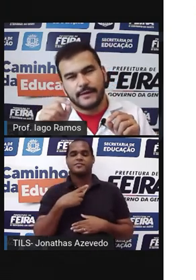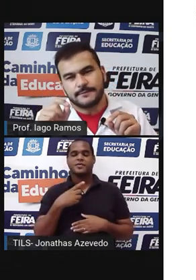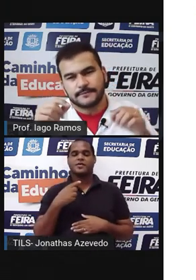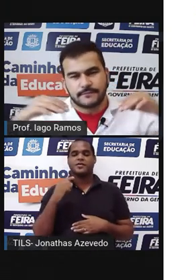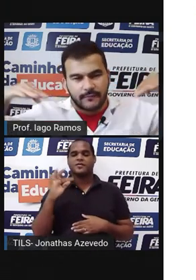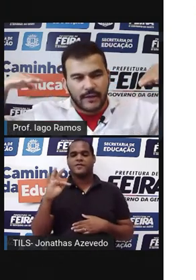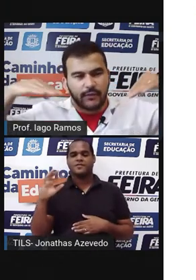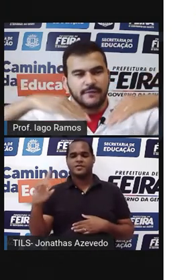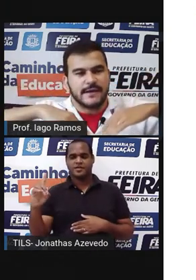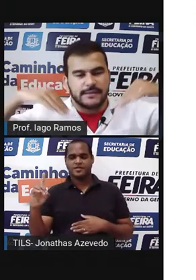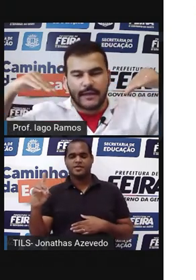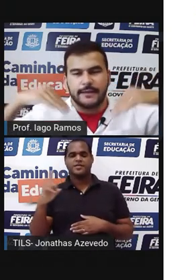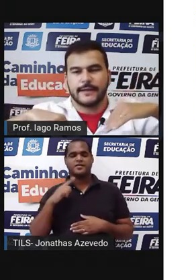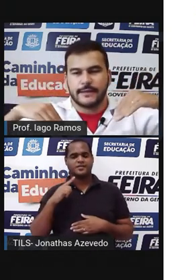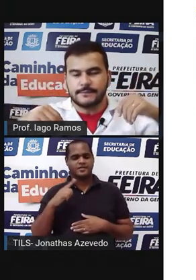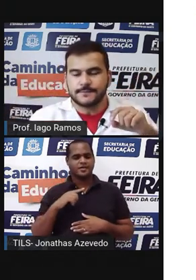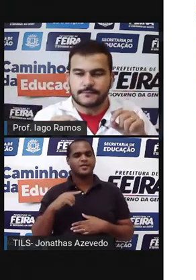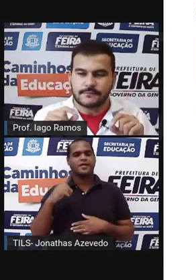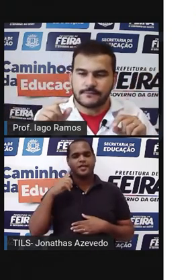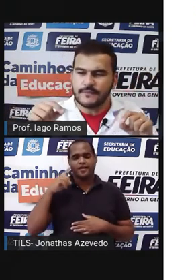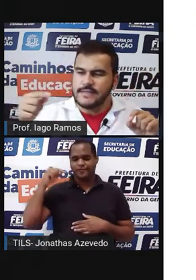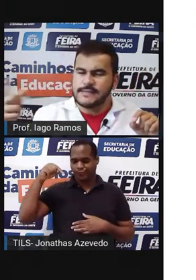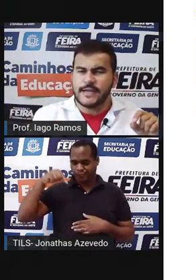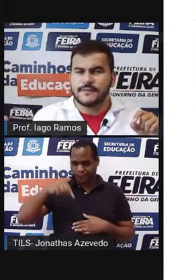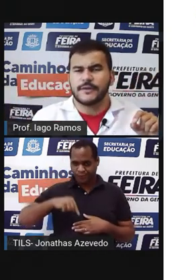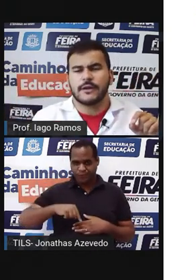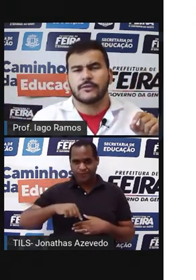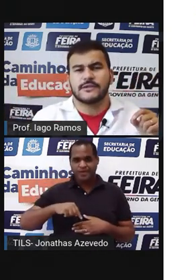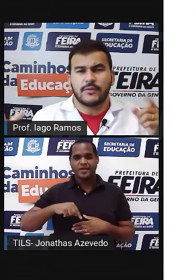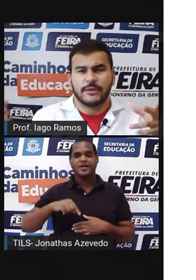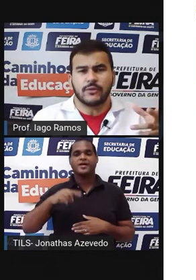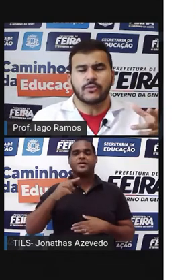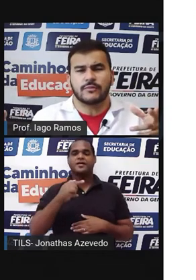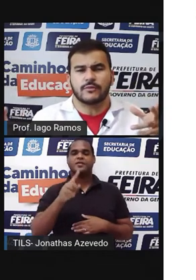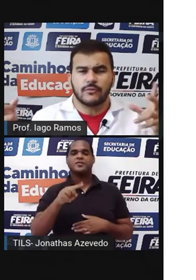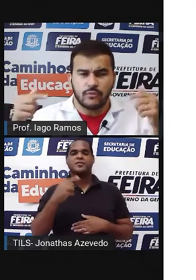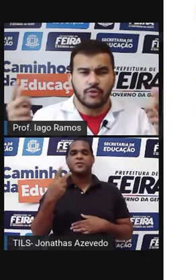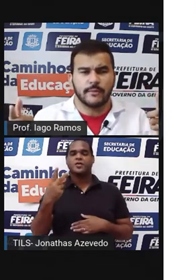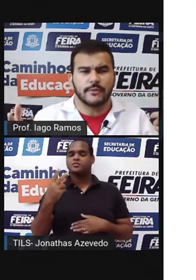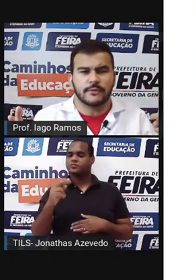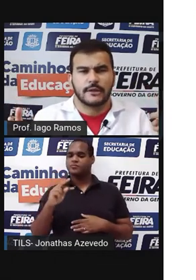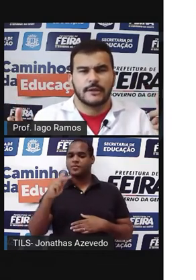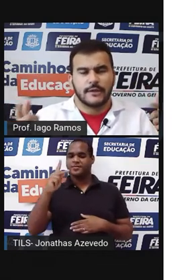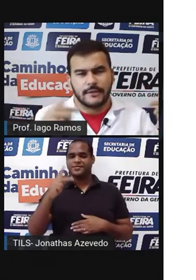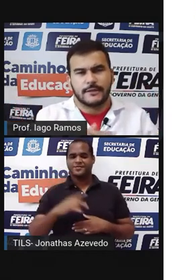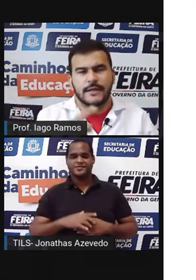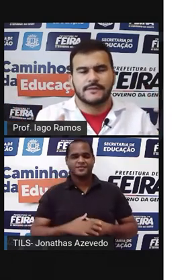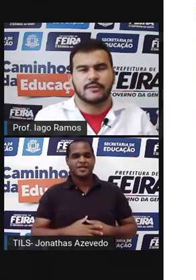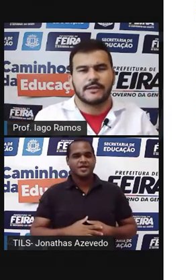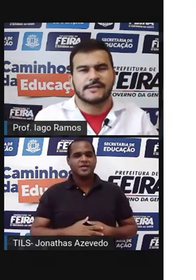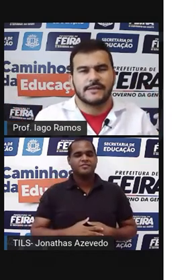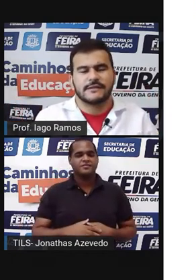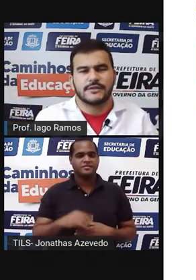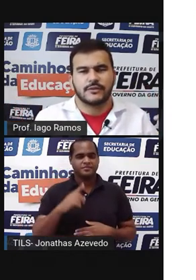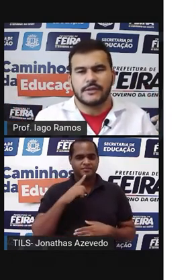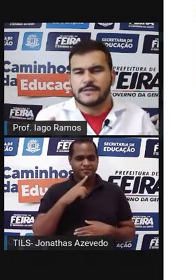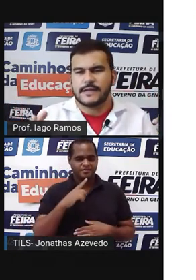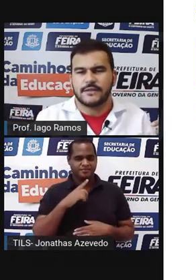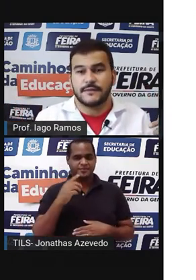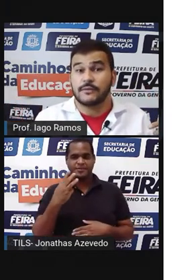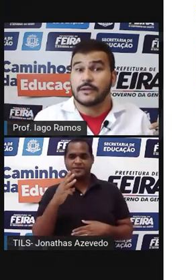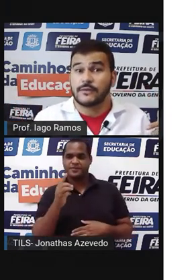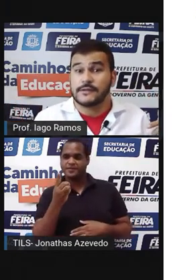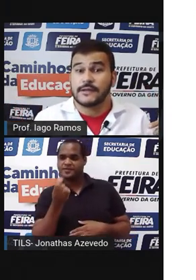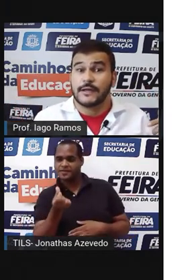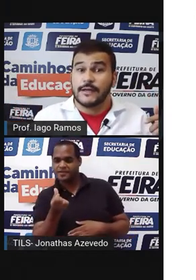FD, que é o que faz a ladeira, 7,2 aumentou como? O dobro. 3,6 vezes 2,